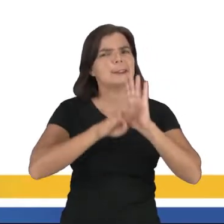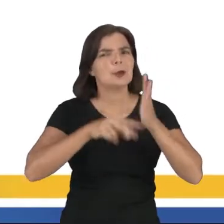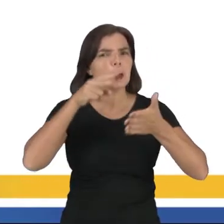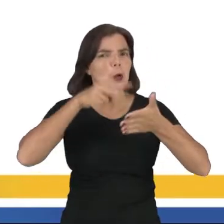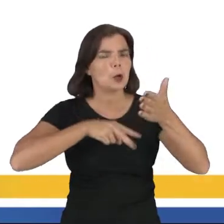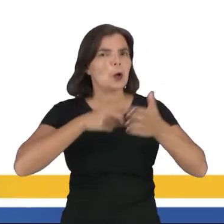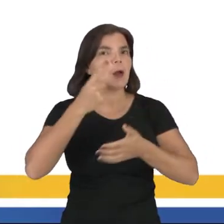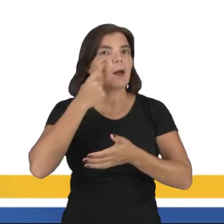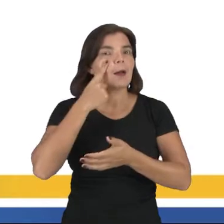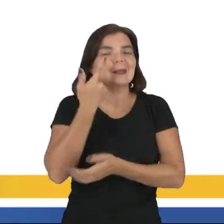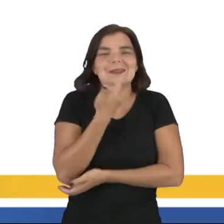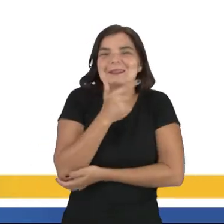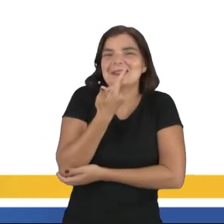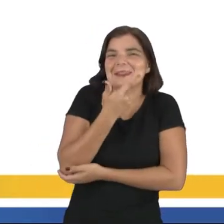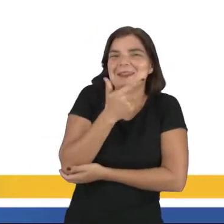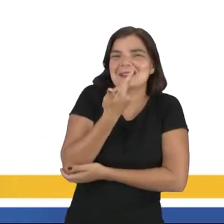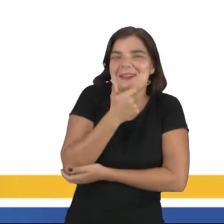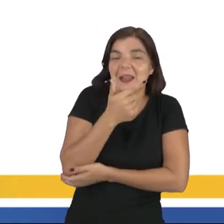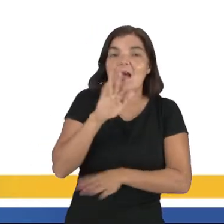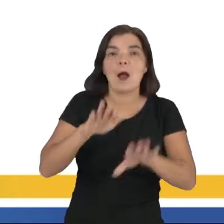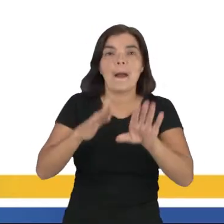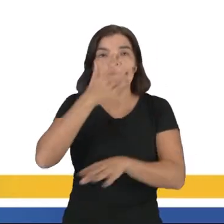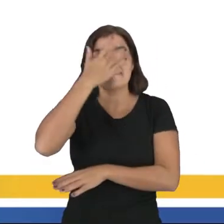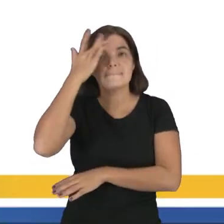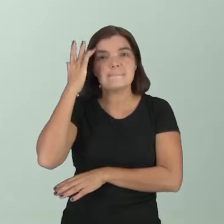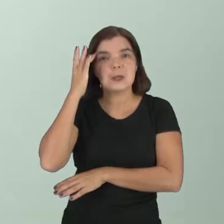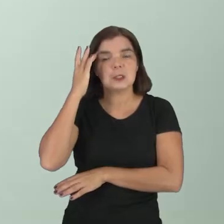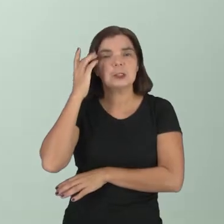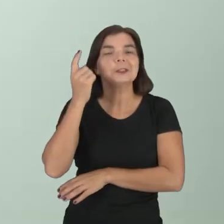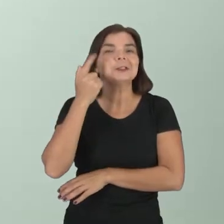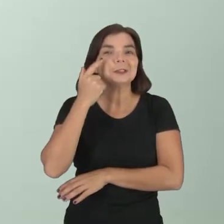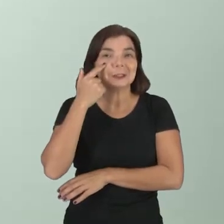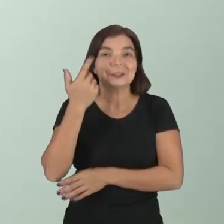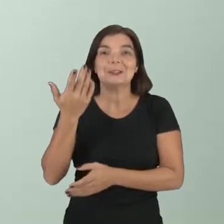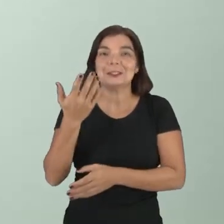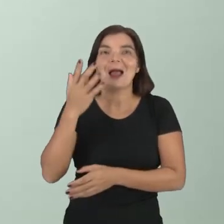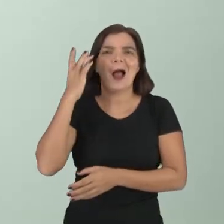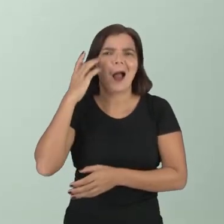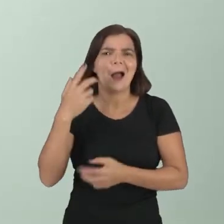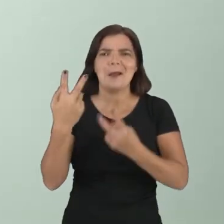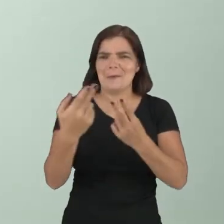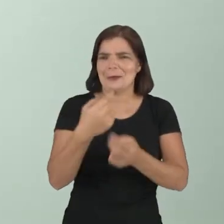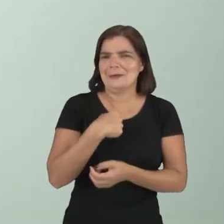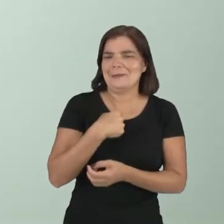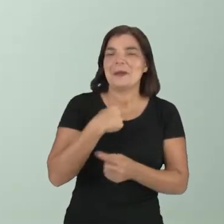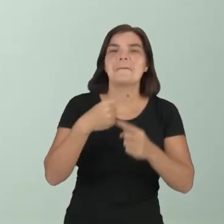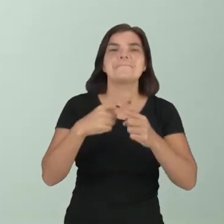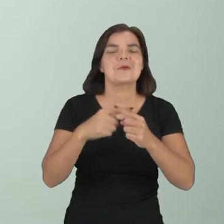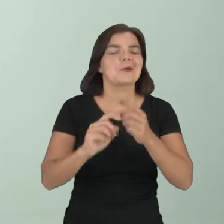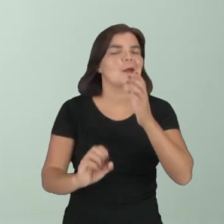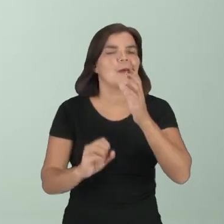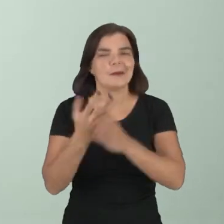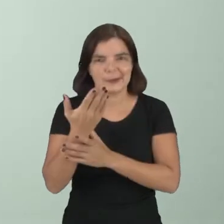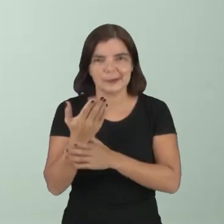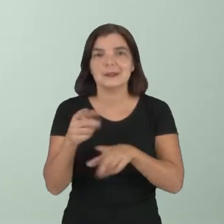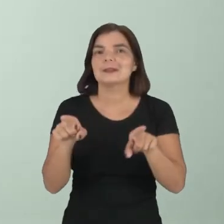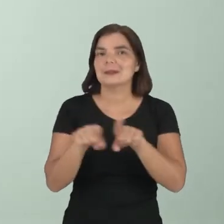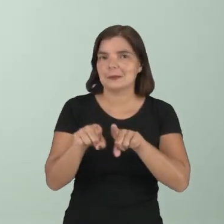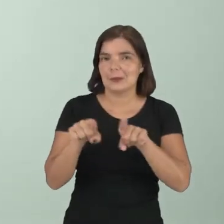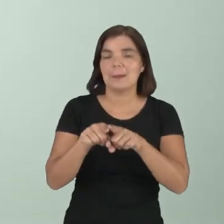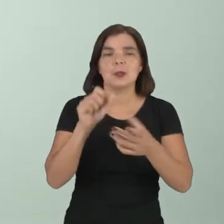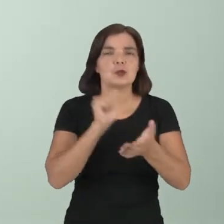e já leva o riso. Muitas pessoas acabam se identificando com esse texto, porque acontecia muito.